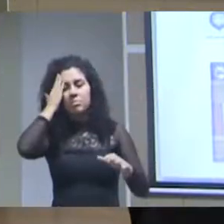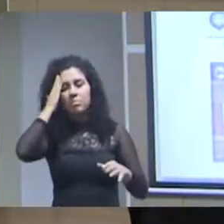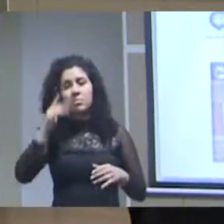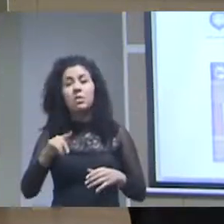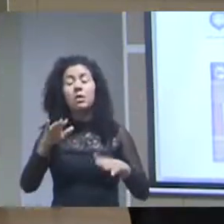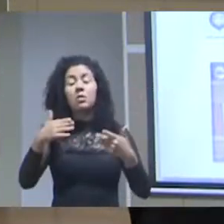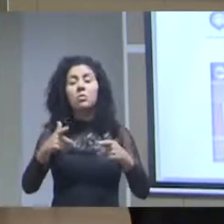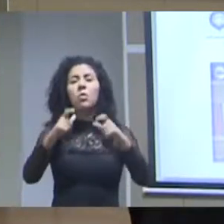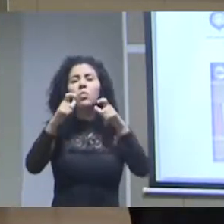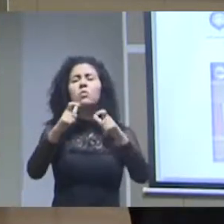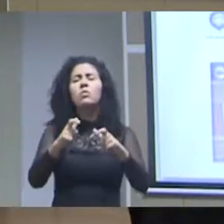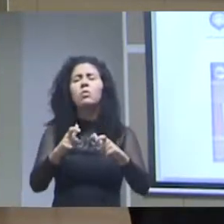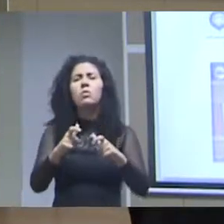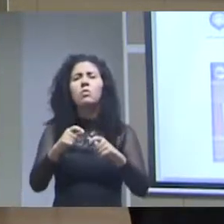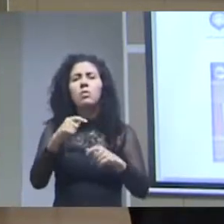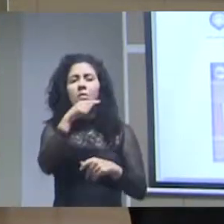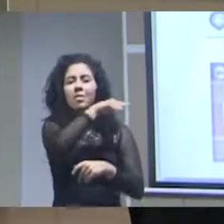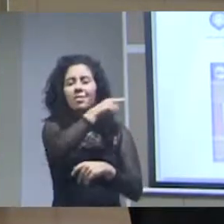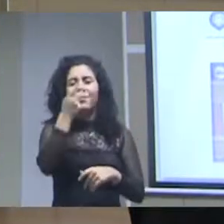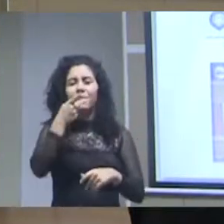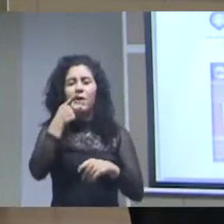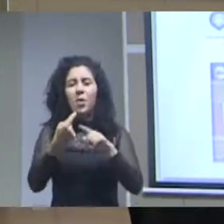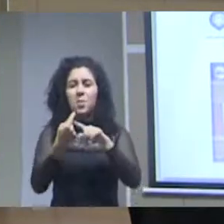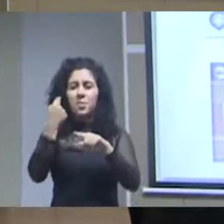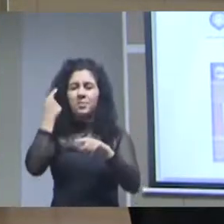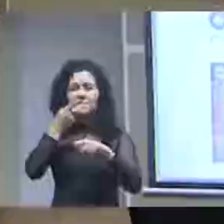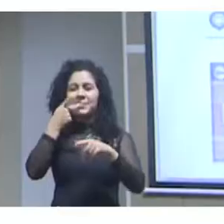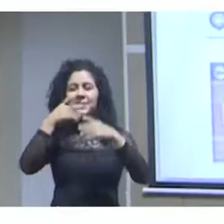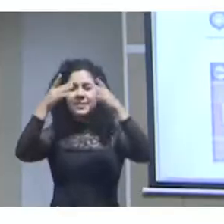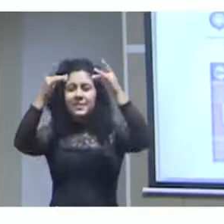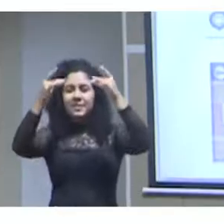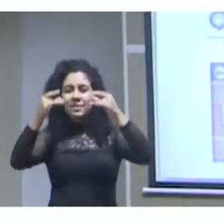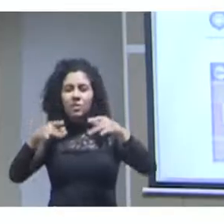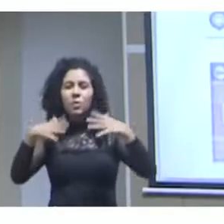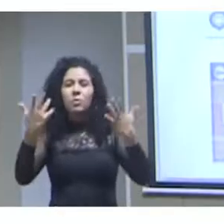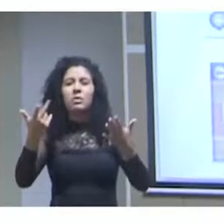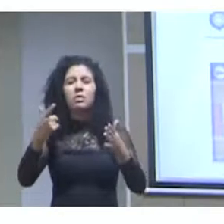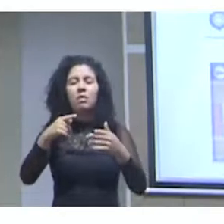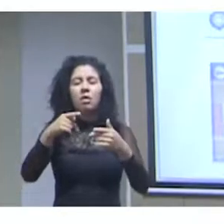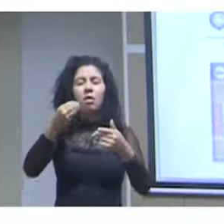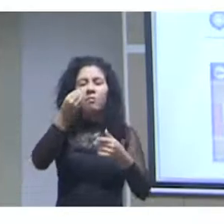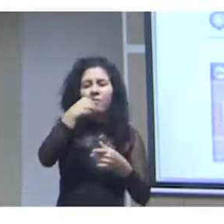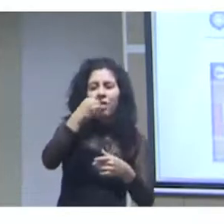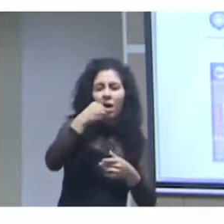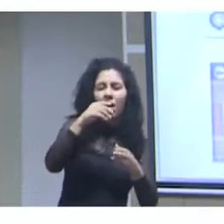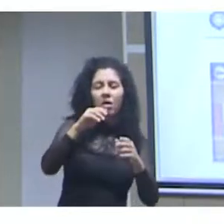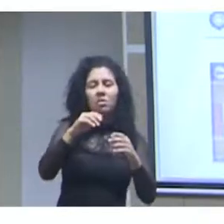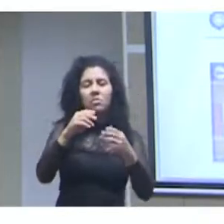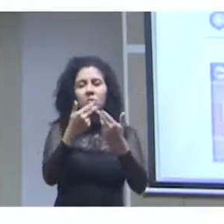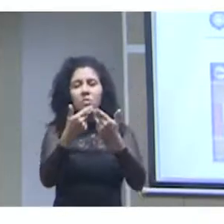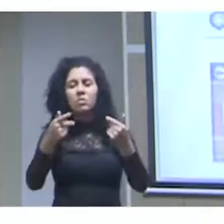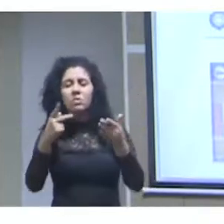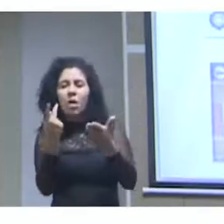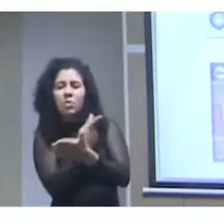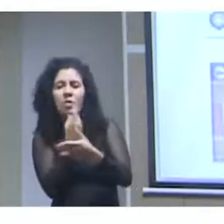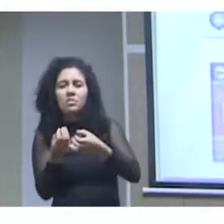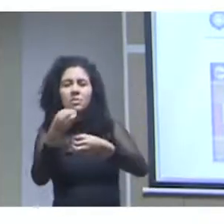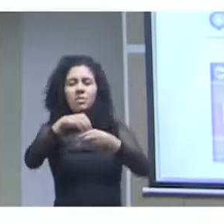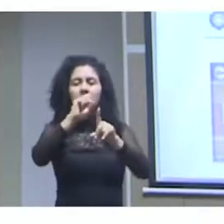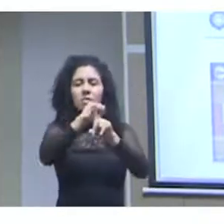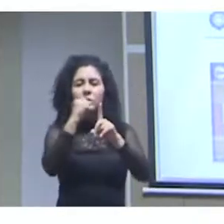anteriormente das ferramentas de vulnerabilidade ou de pessoal Atlas do Estado seja recursos